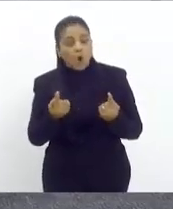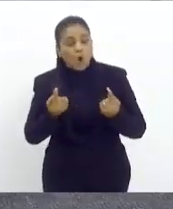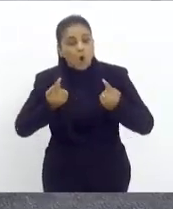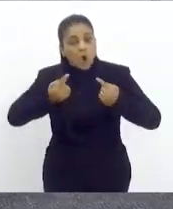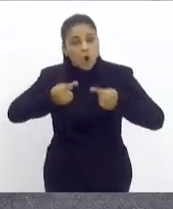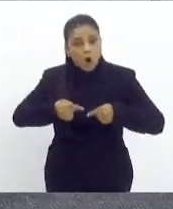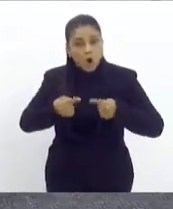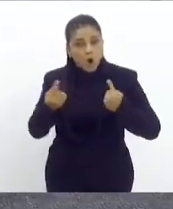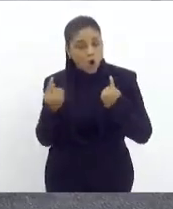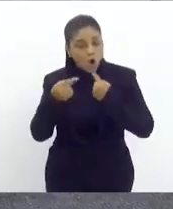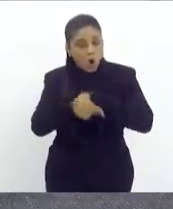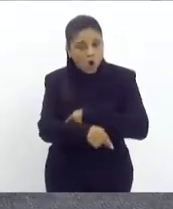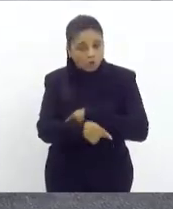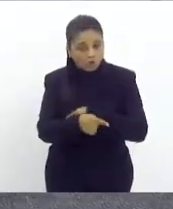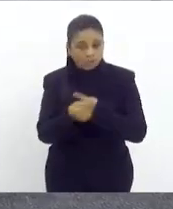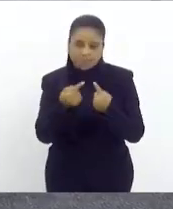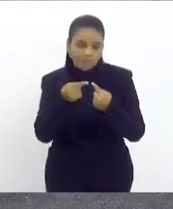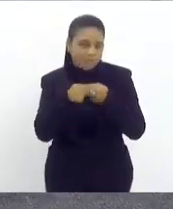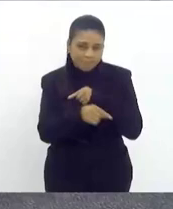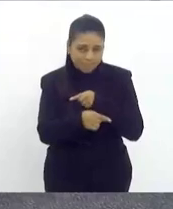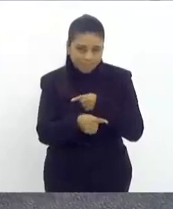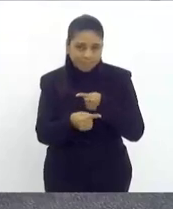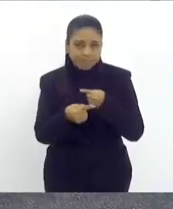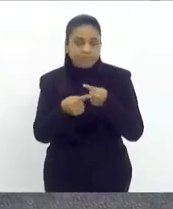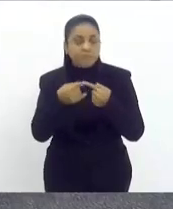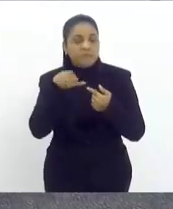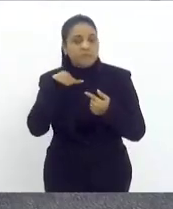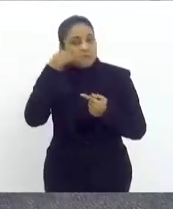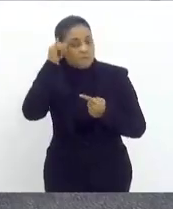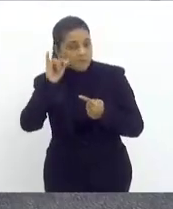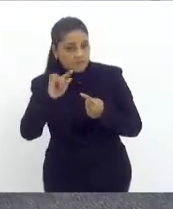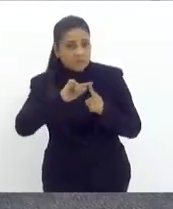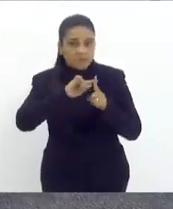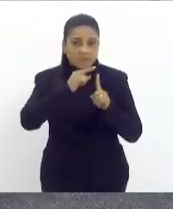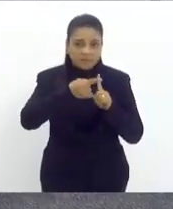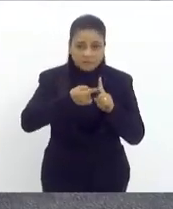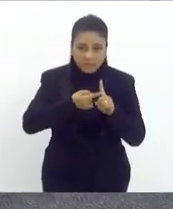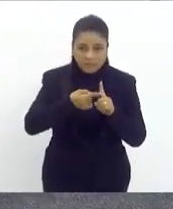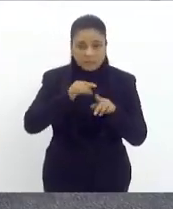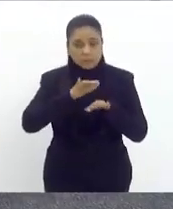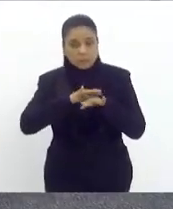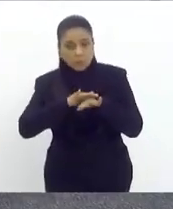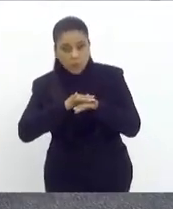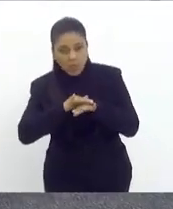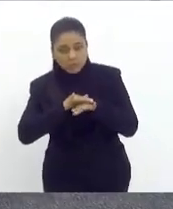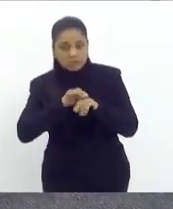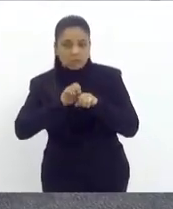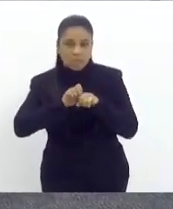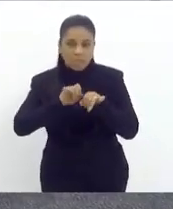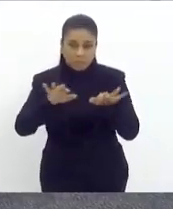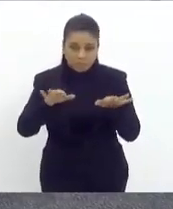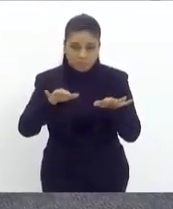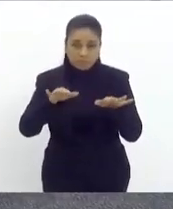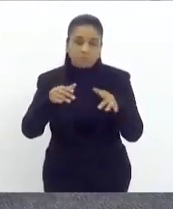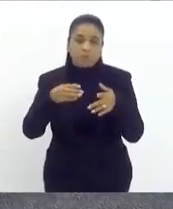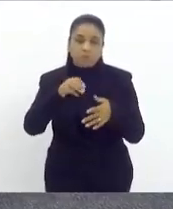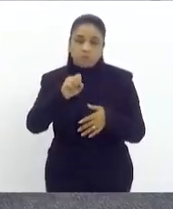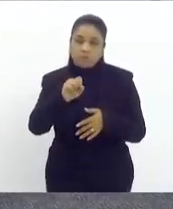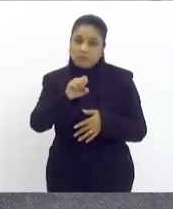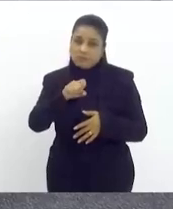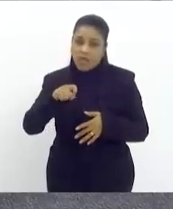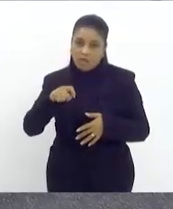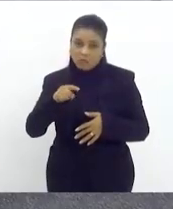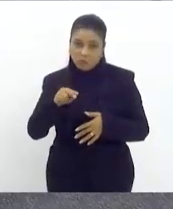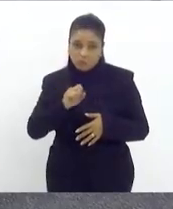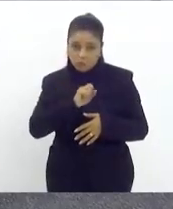educação que previne gravidez precoce, doença sexualmente transmissível, quando esse é